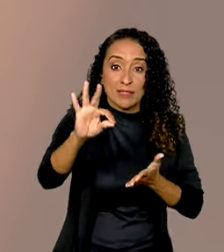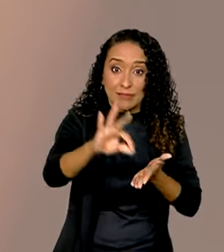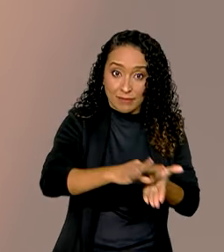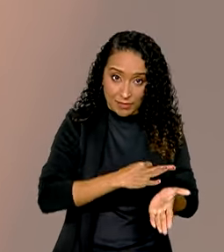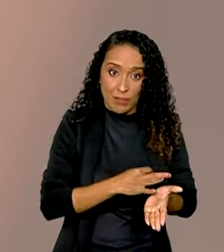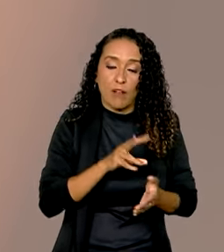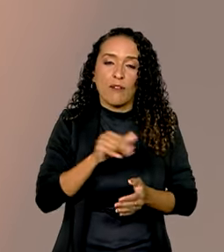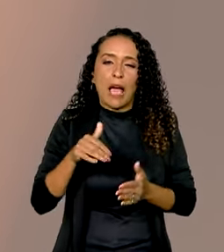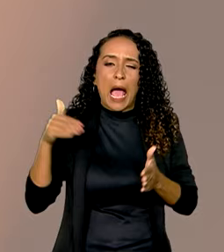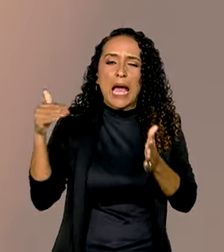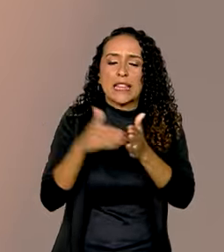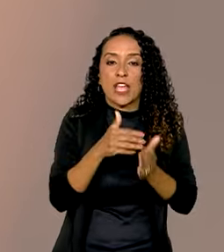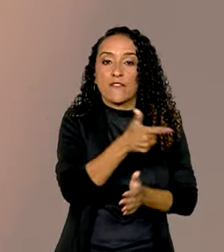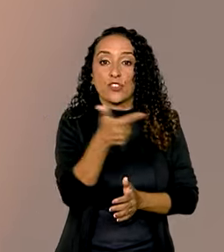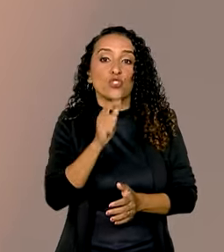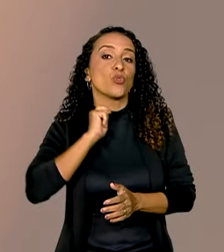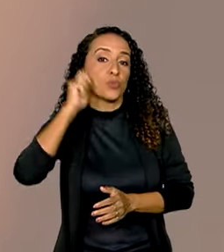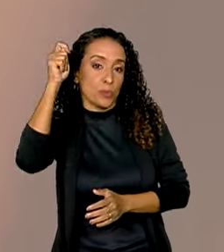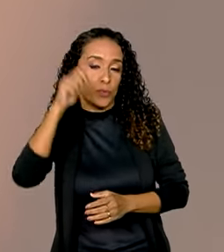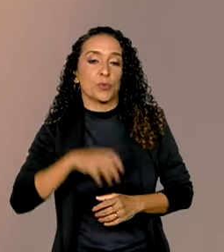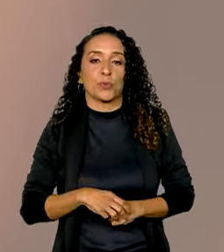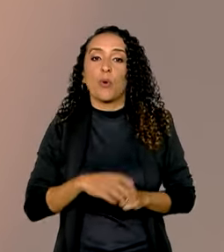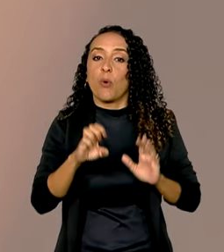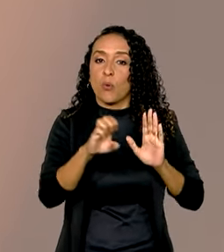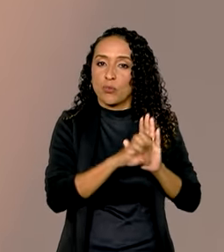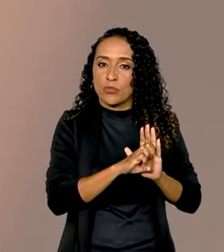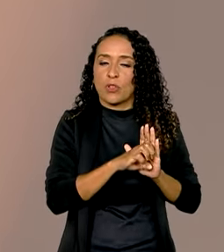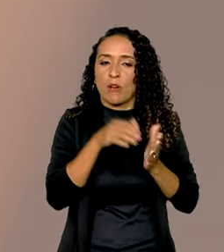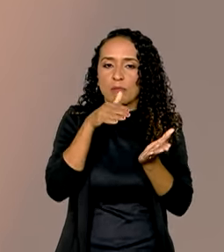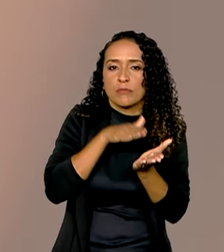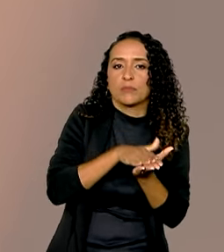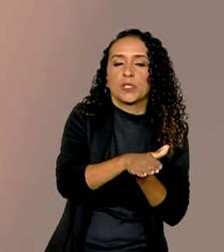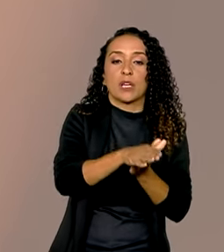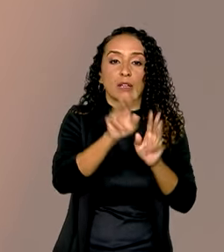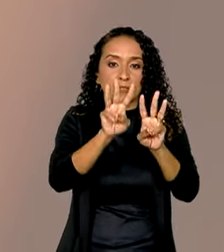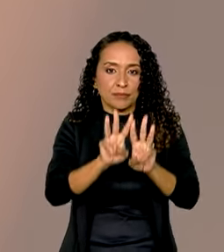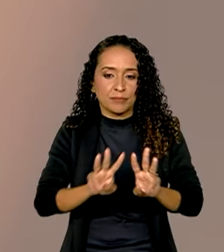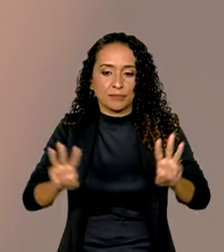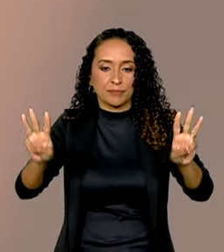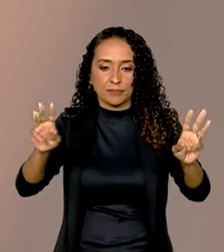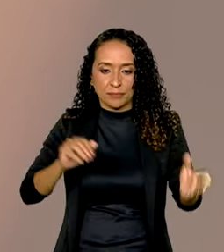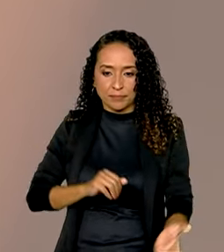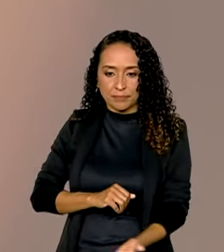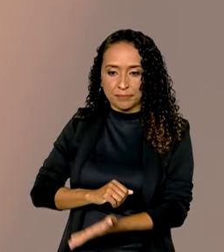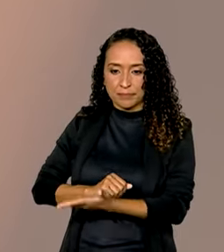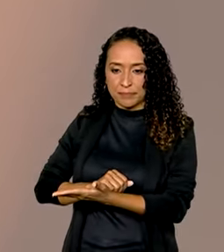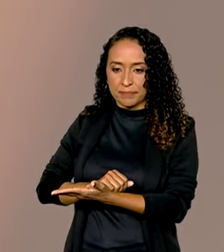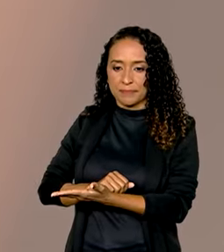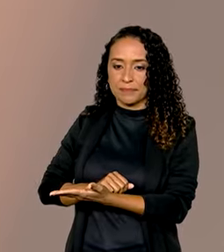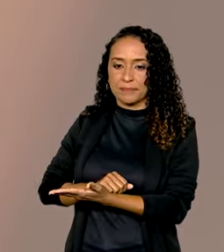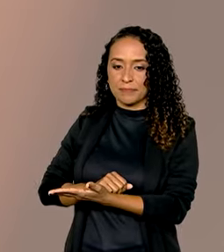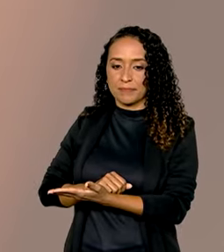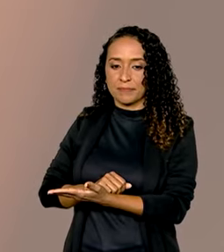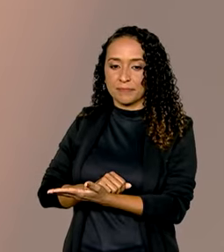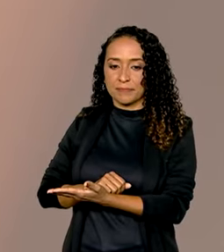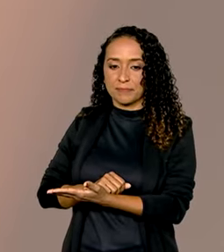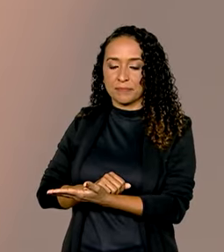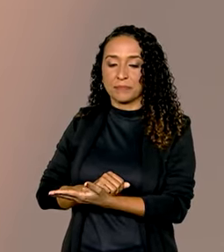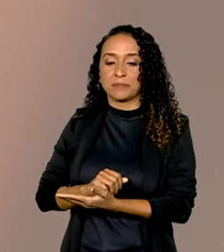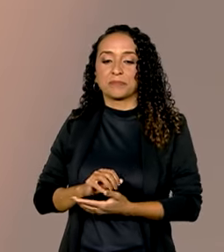inscrições, que vão até 22 de abril. O edital será publicado no endereço www.gov